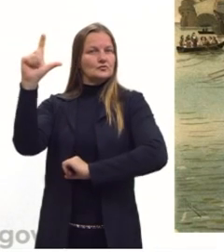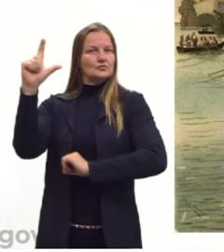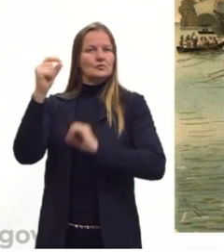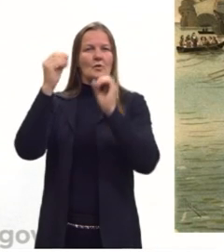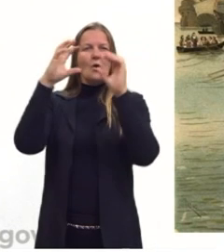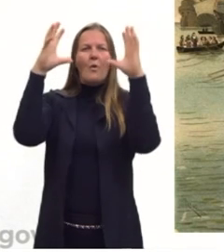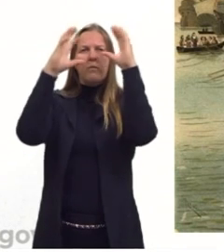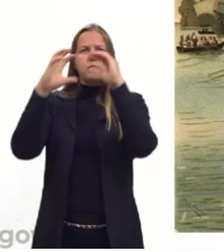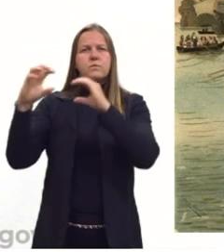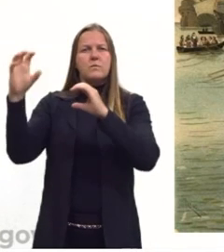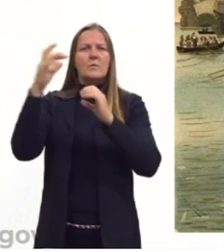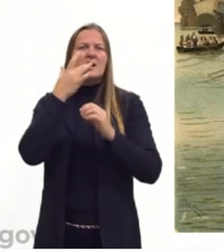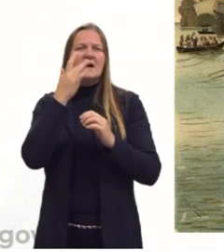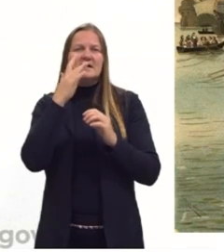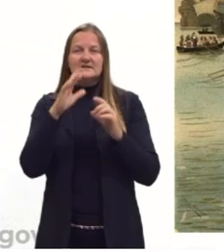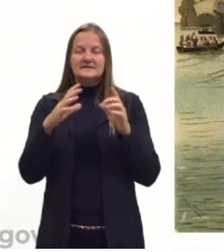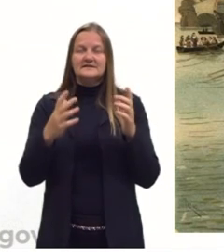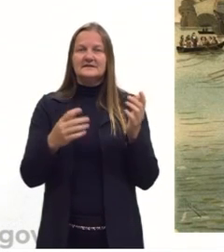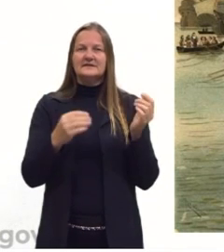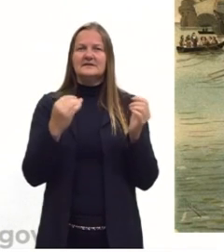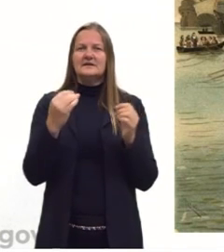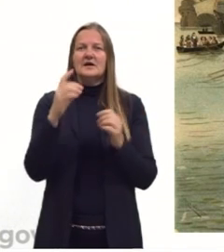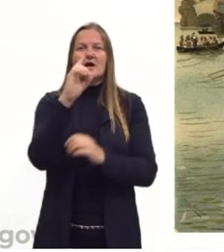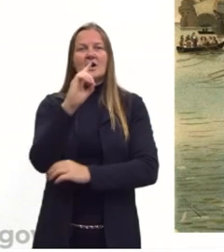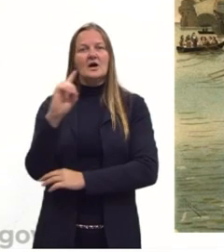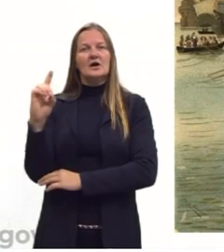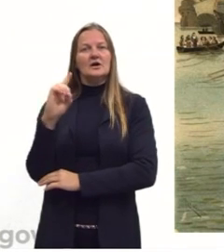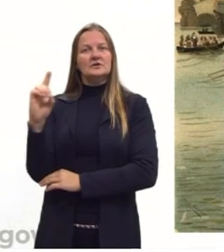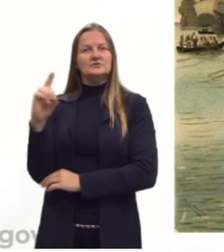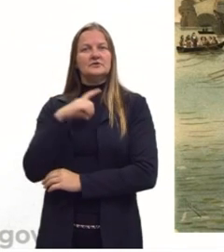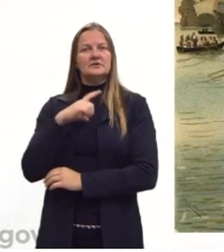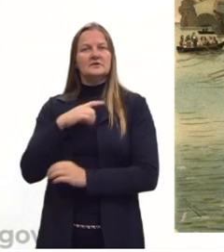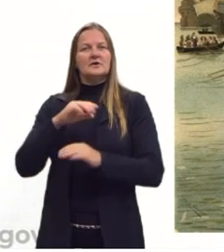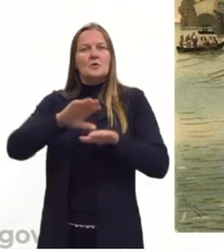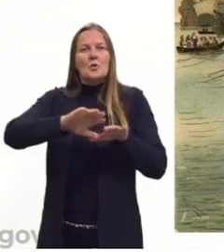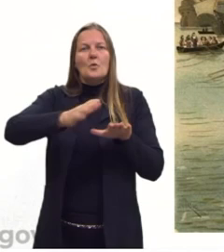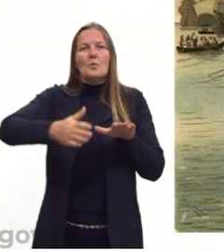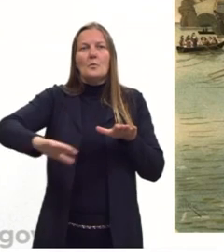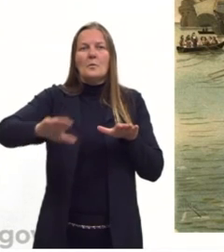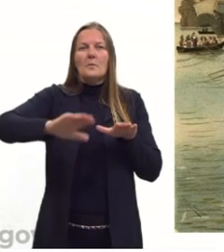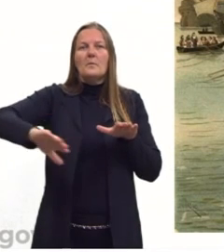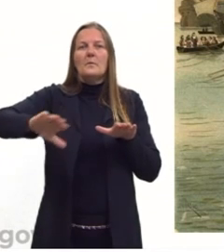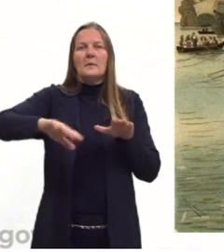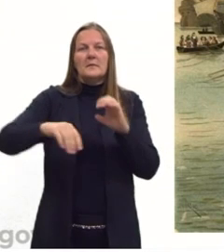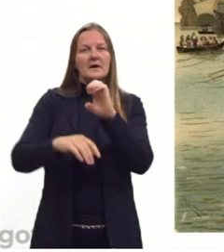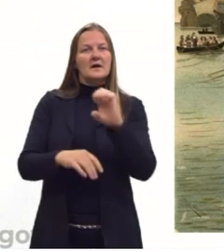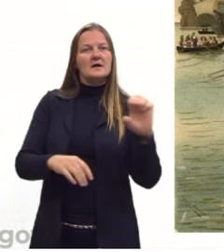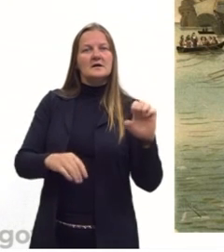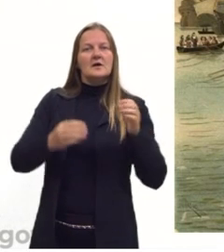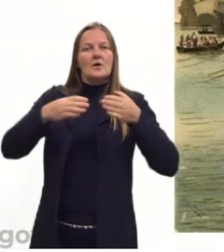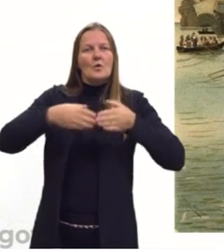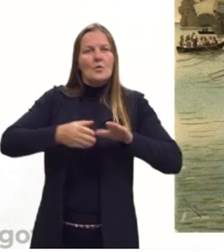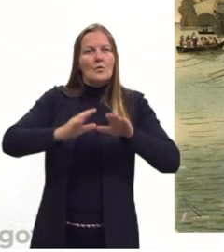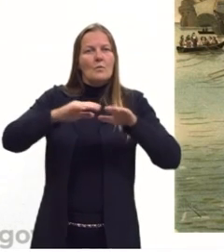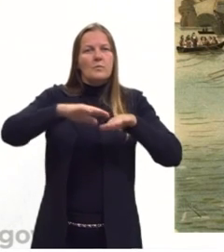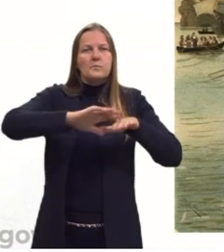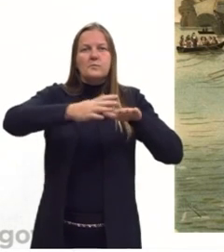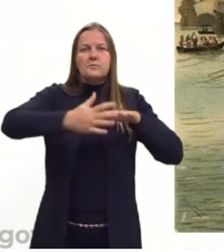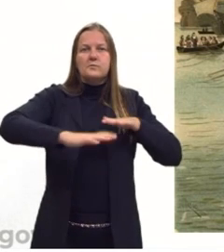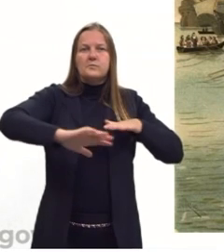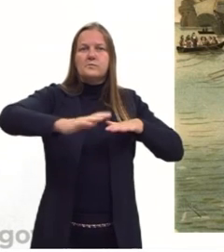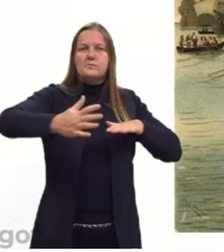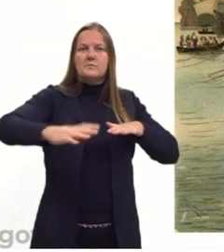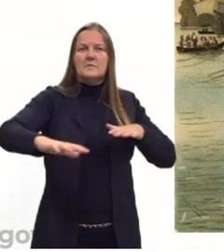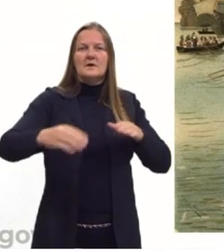nuvens brancas. À direita a gente tem uma praia, à esquerda o mar, tem